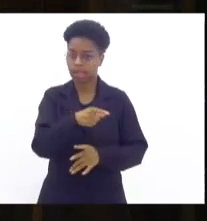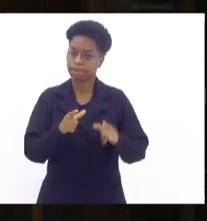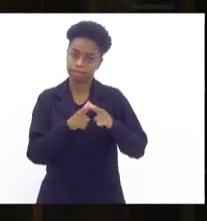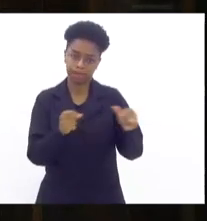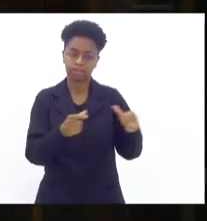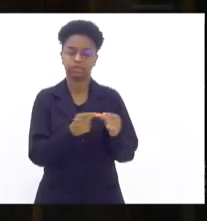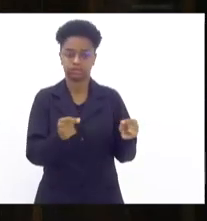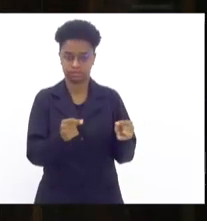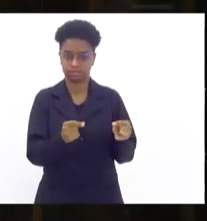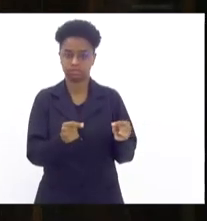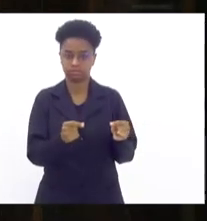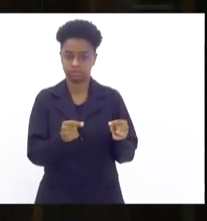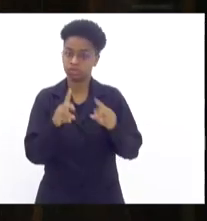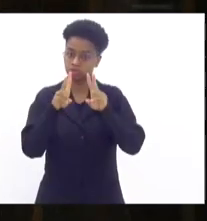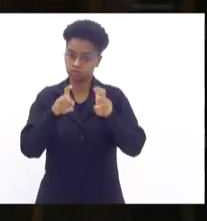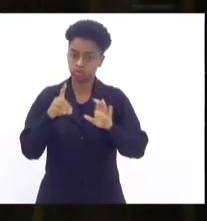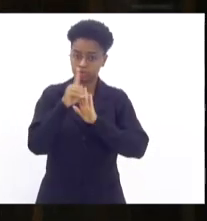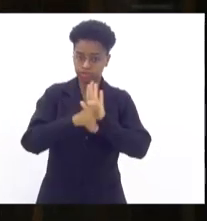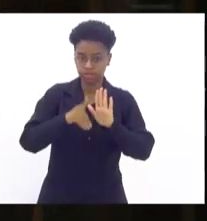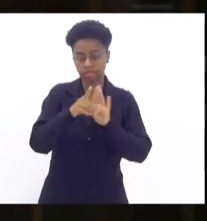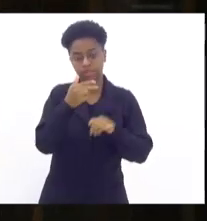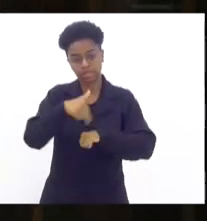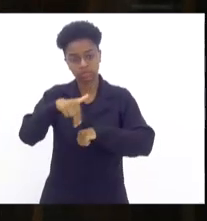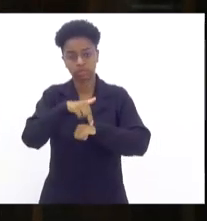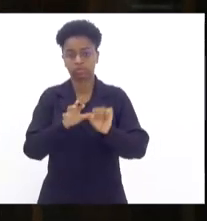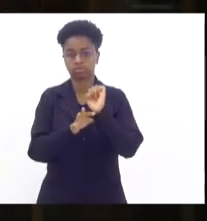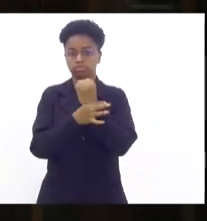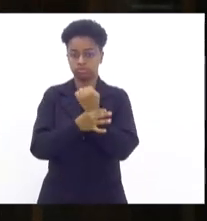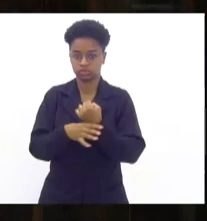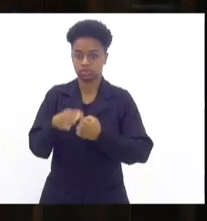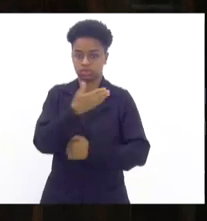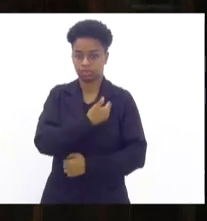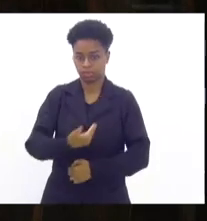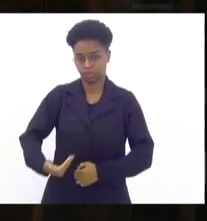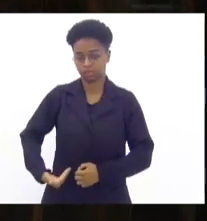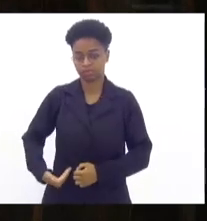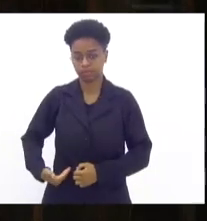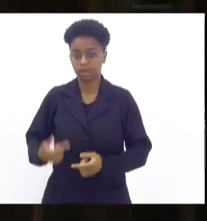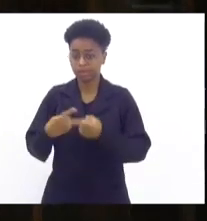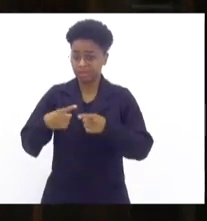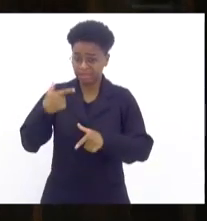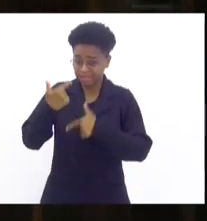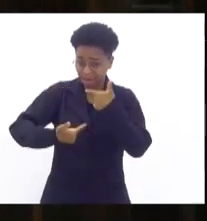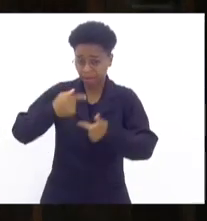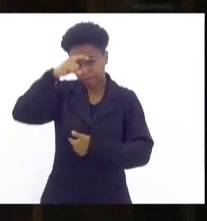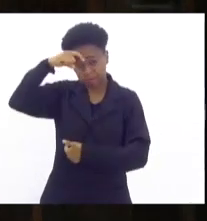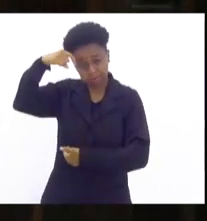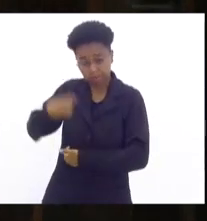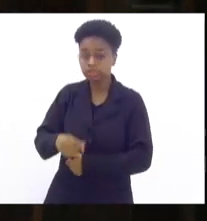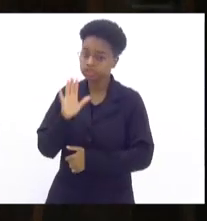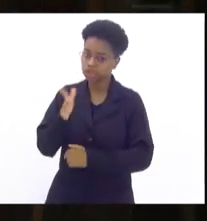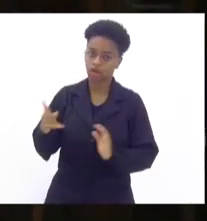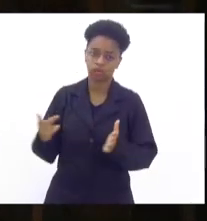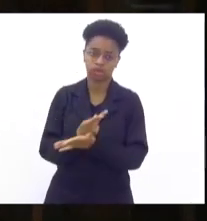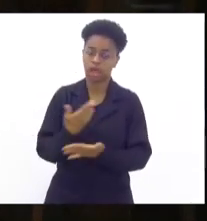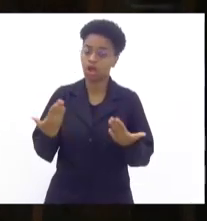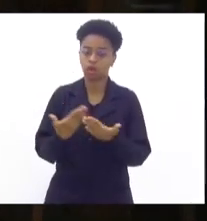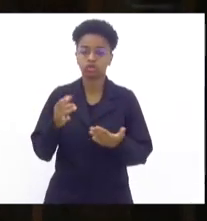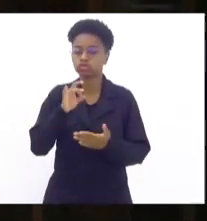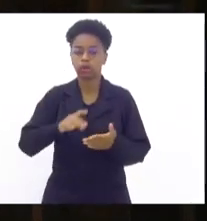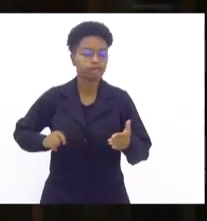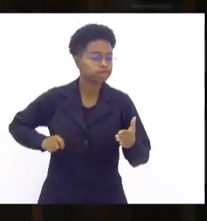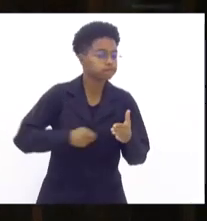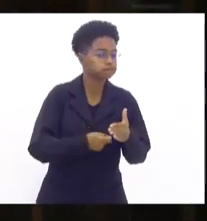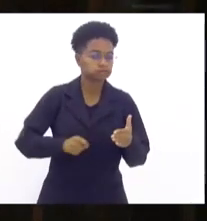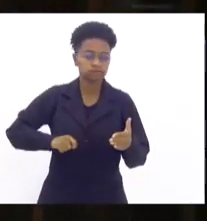Referente às diretrizes nacionais de segurança pública. O trabalho pesado, nós já fizemos. Agora, só basta fazer pressão